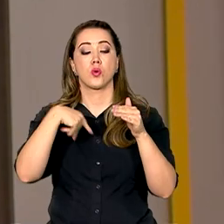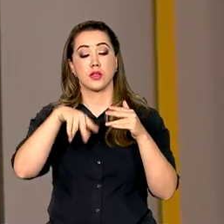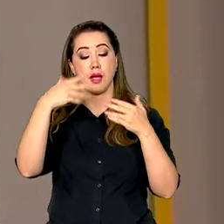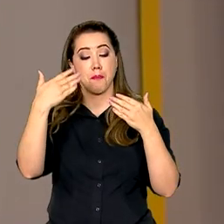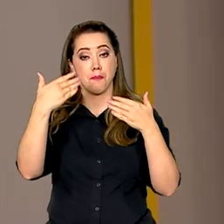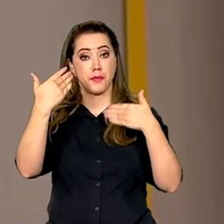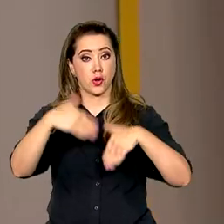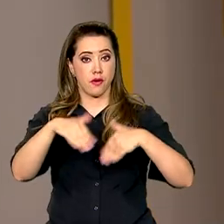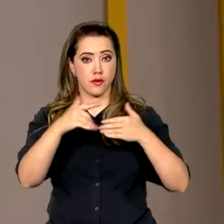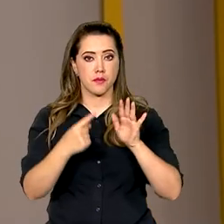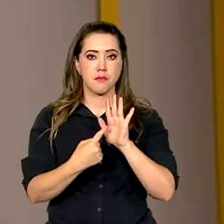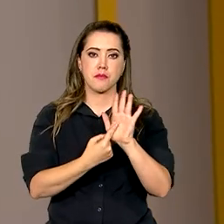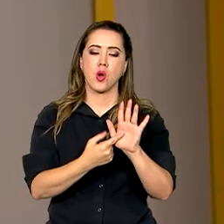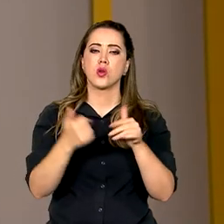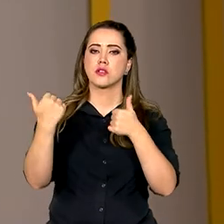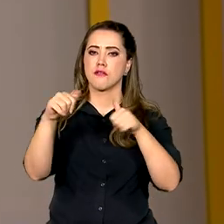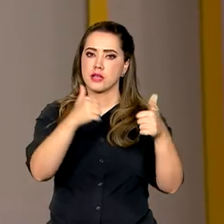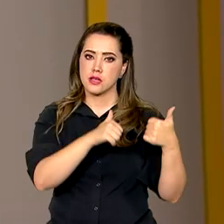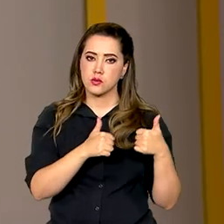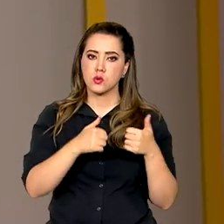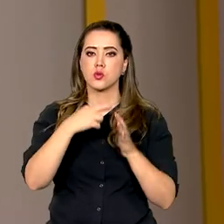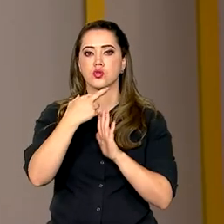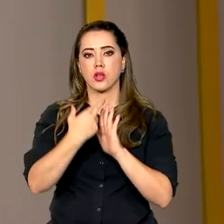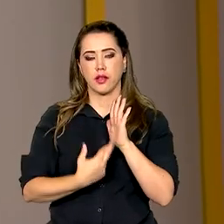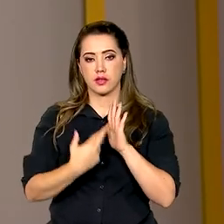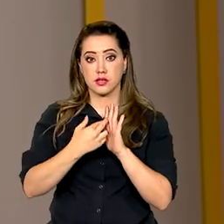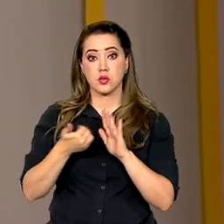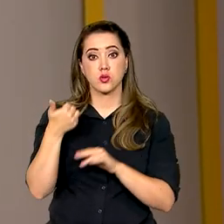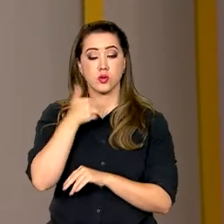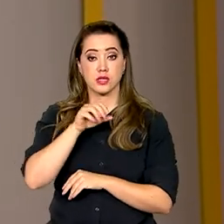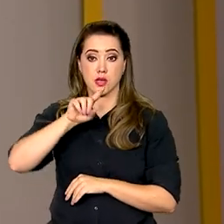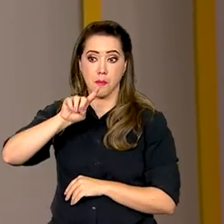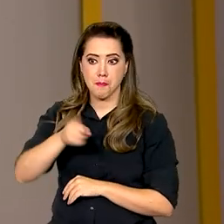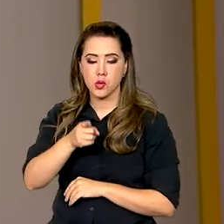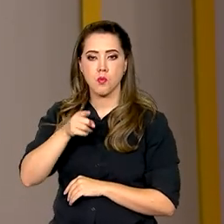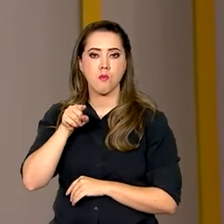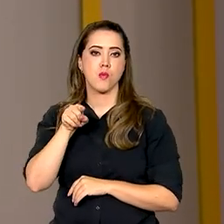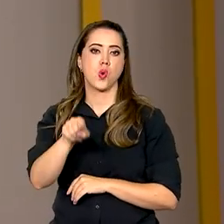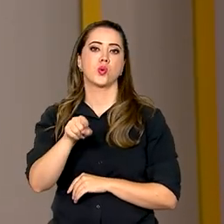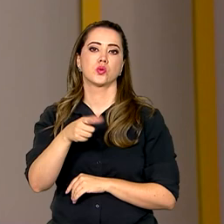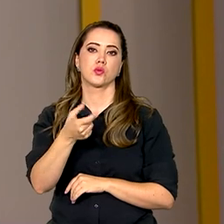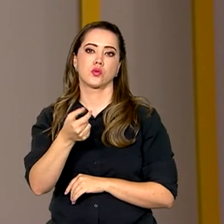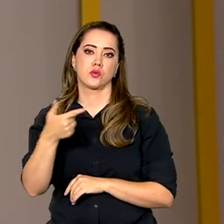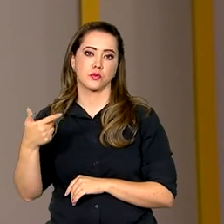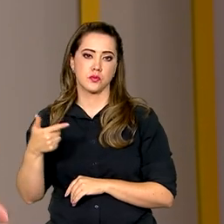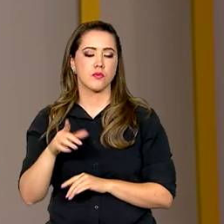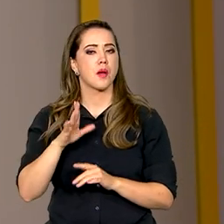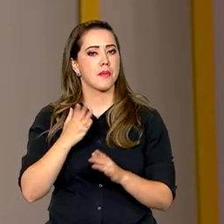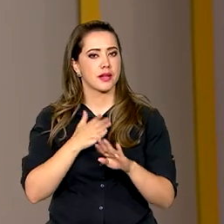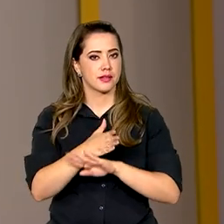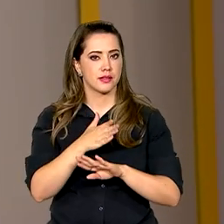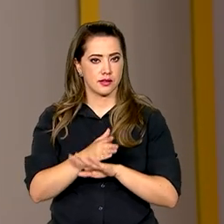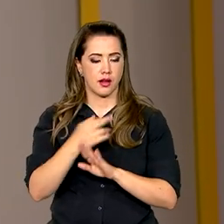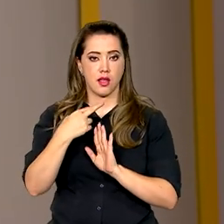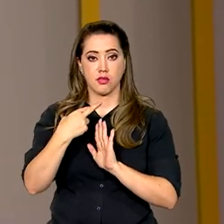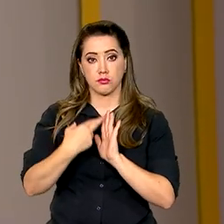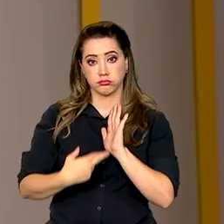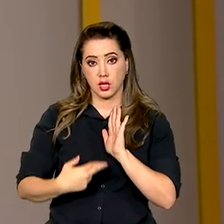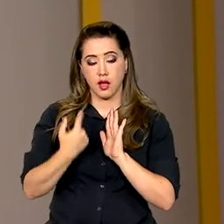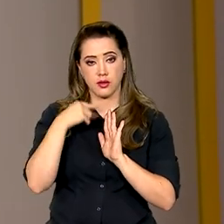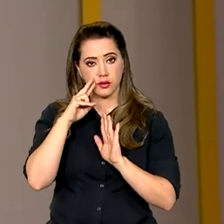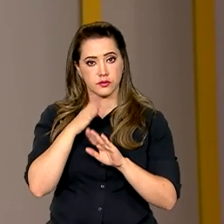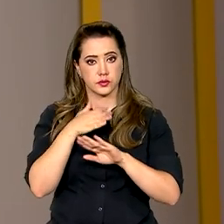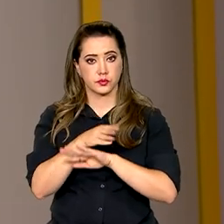e apresenta mostras comentadas de redações que receberam mil pontos no Enem 2022. Para acessar a cartilha, basta